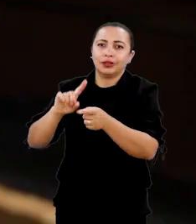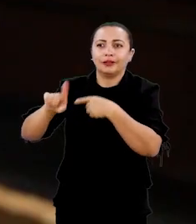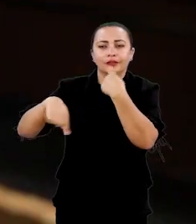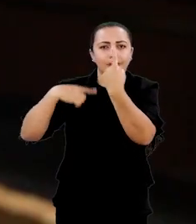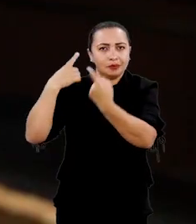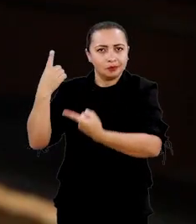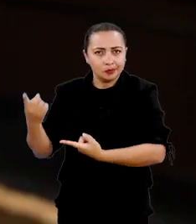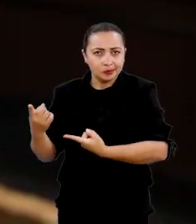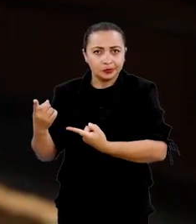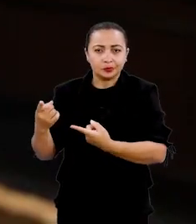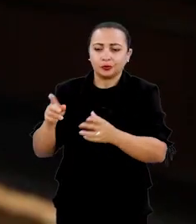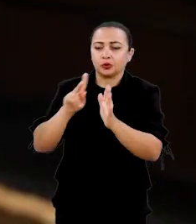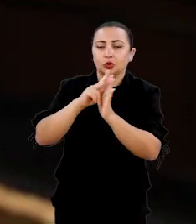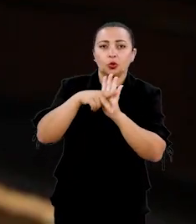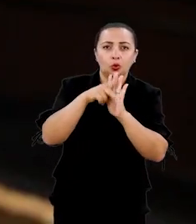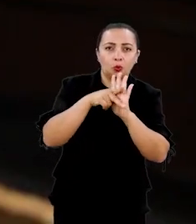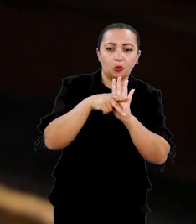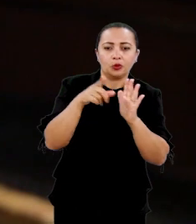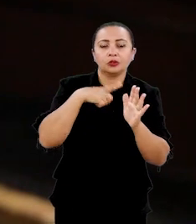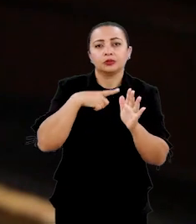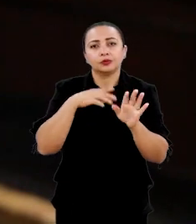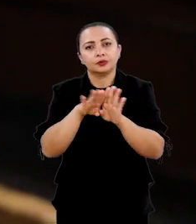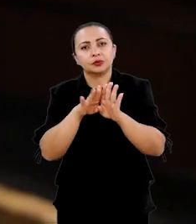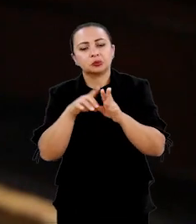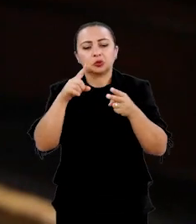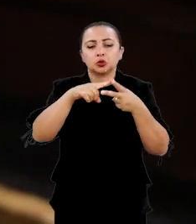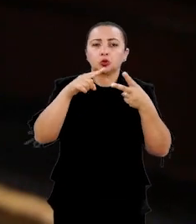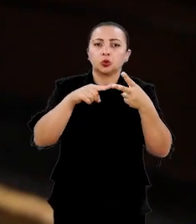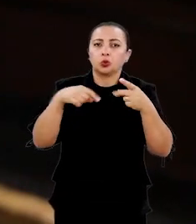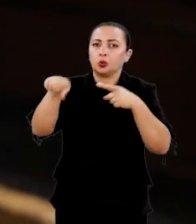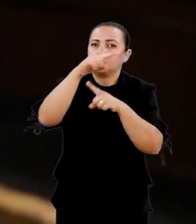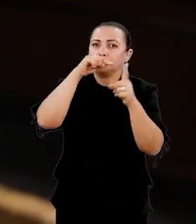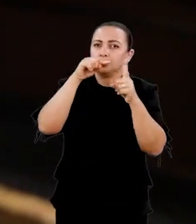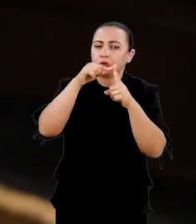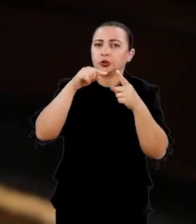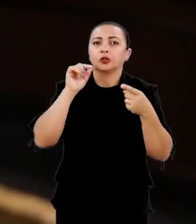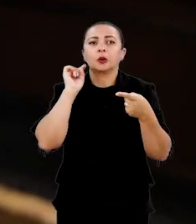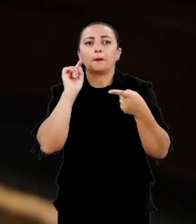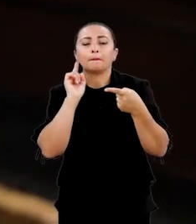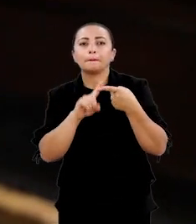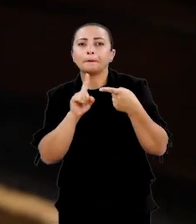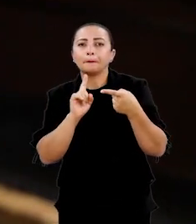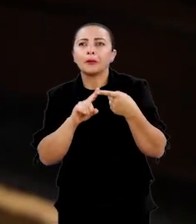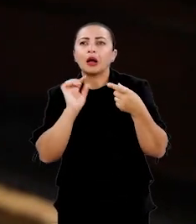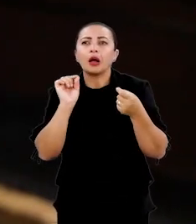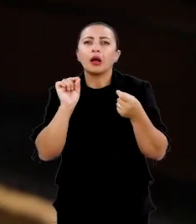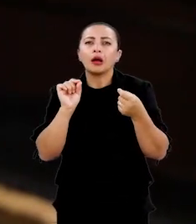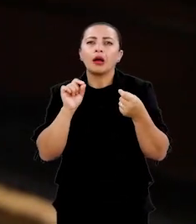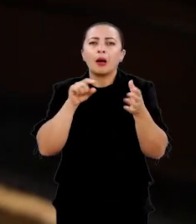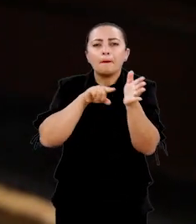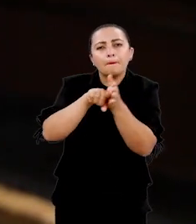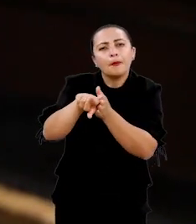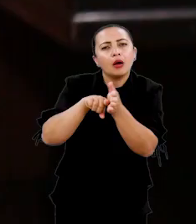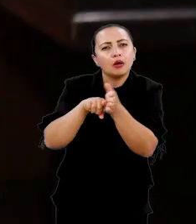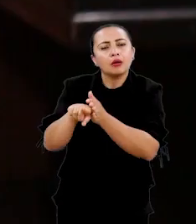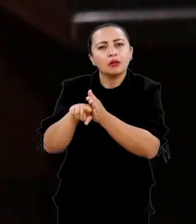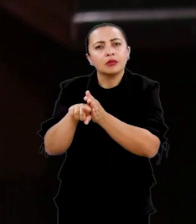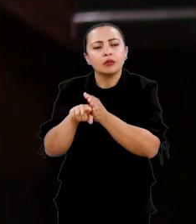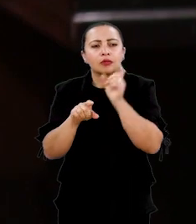para além disso o projeto tem mais dois objetivos que é a